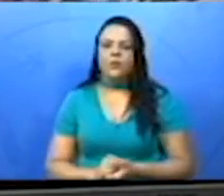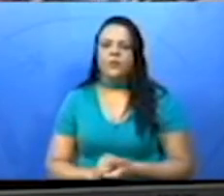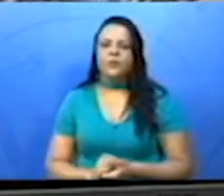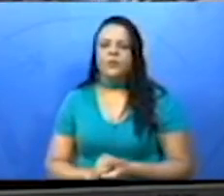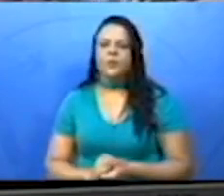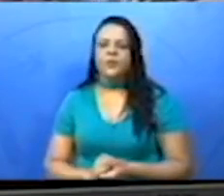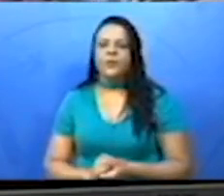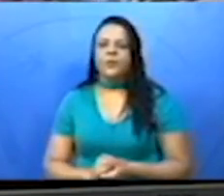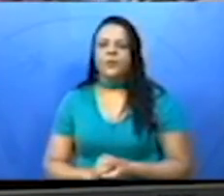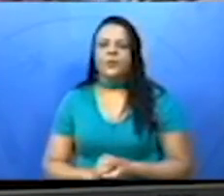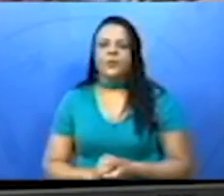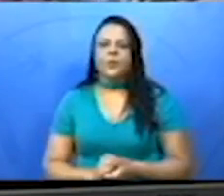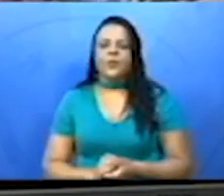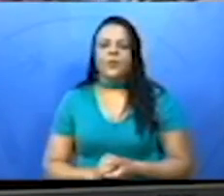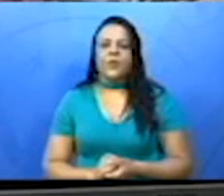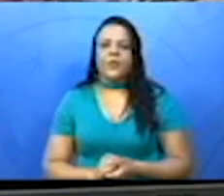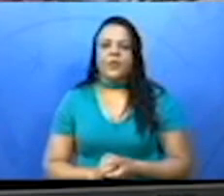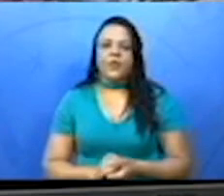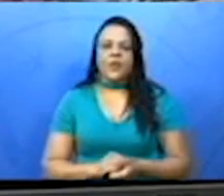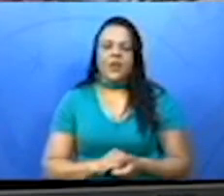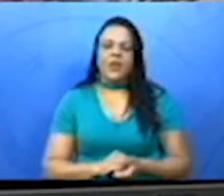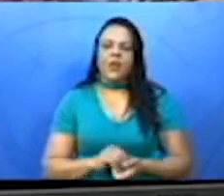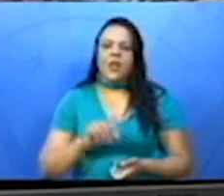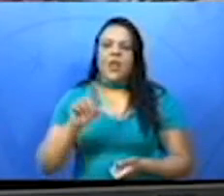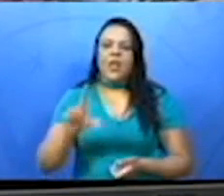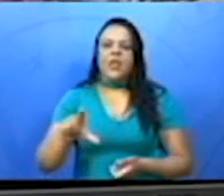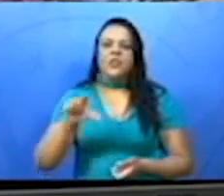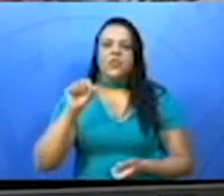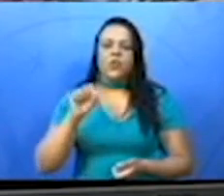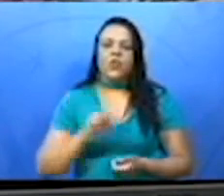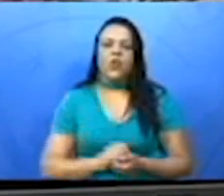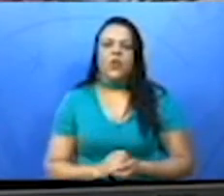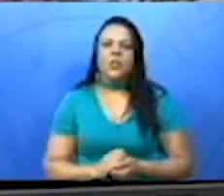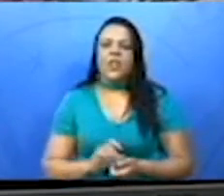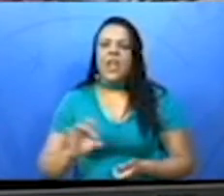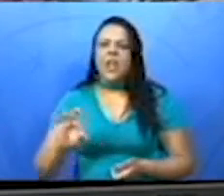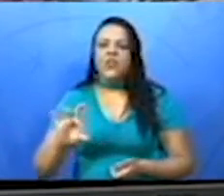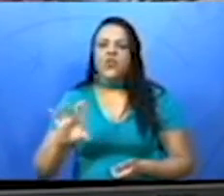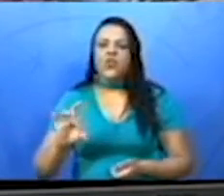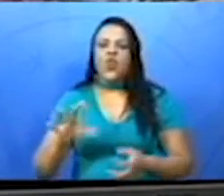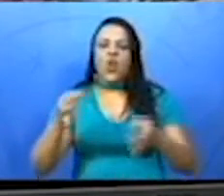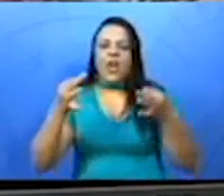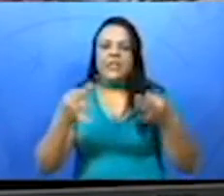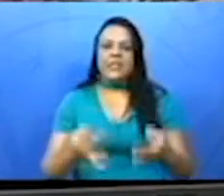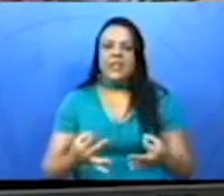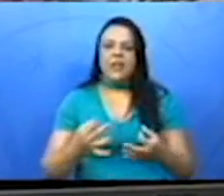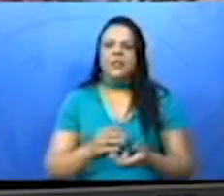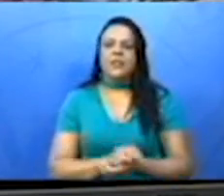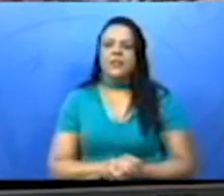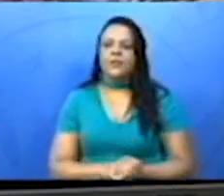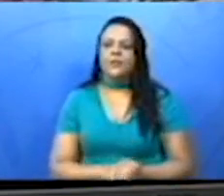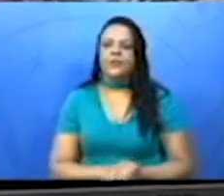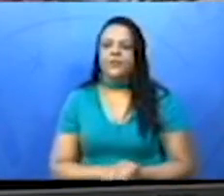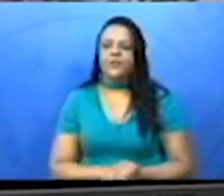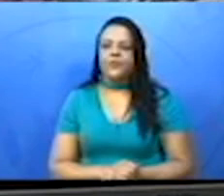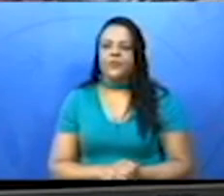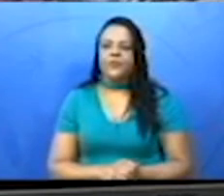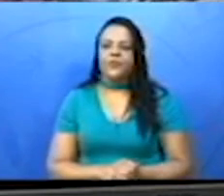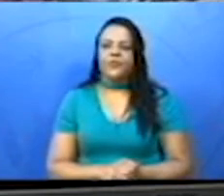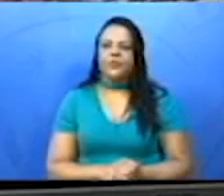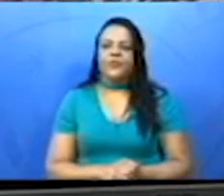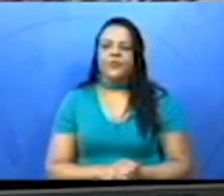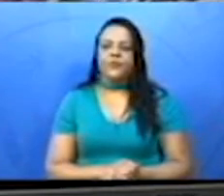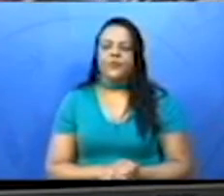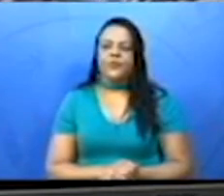Vamos assinalar apenas as alternativas corretas. Qual é a correta? Ah, muito